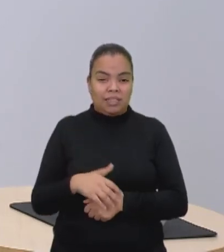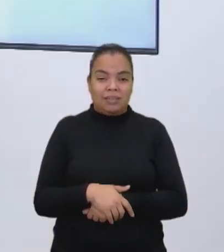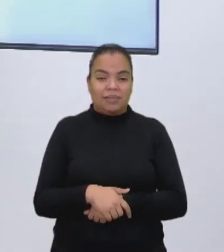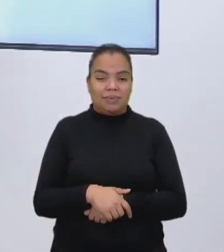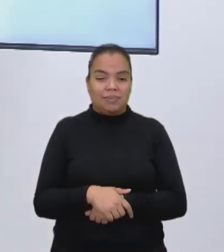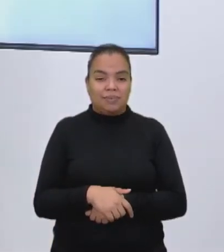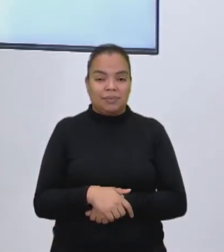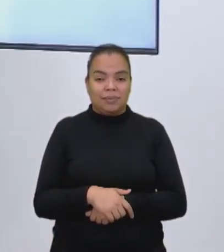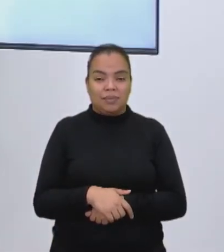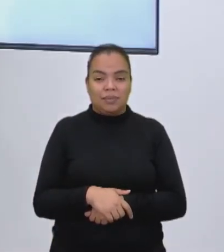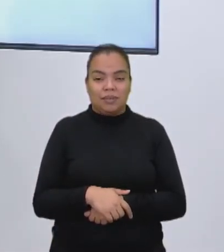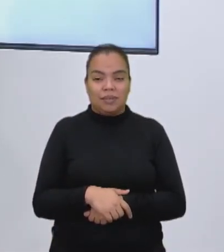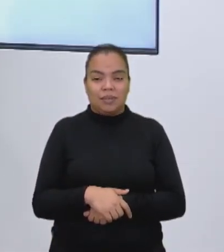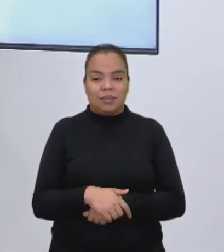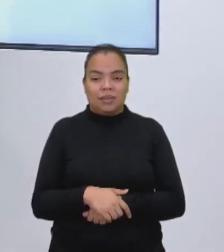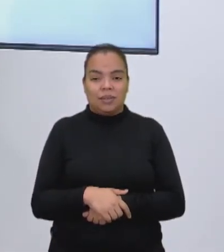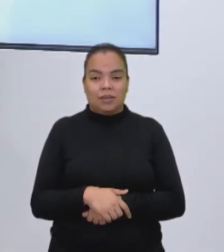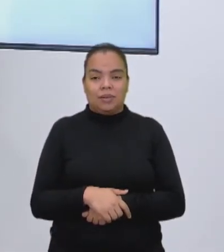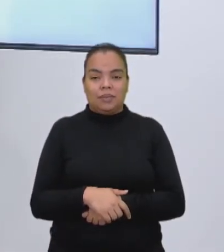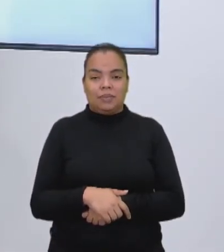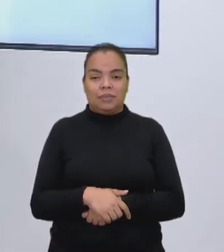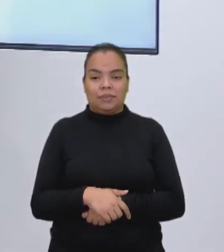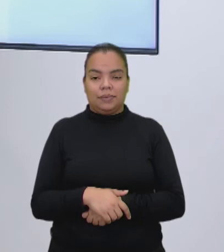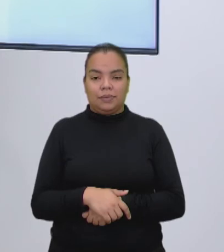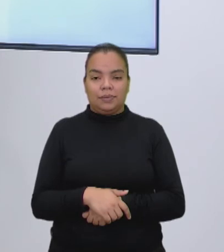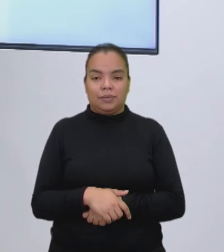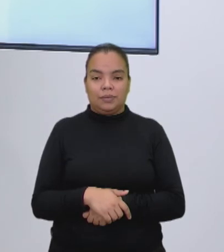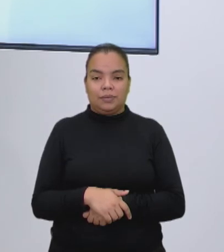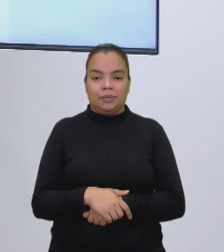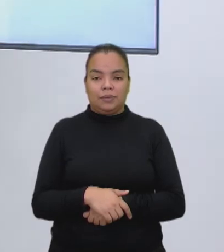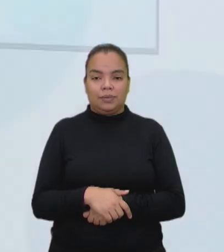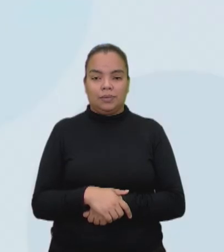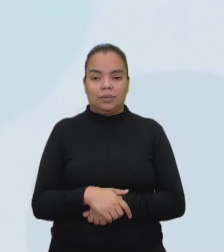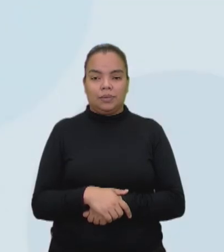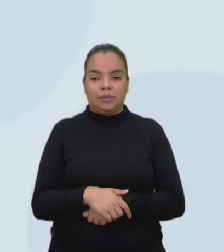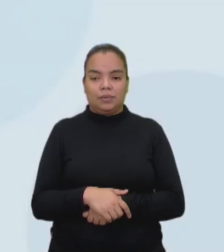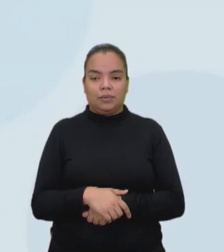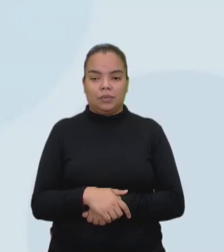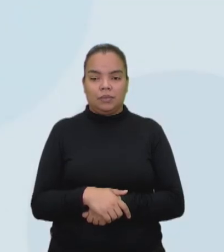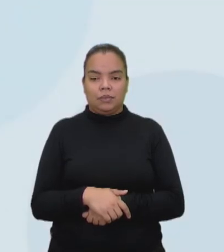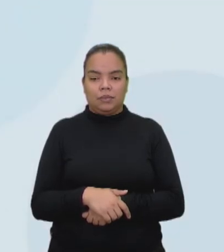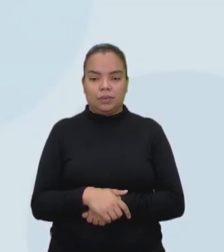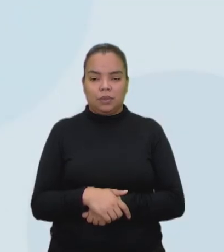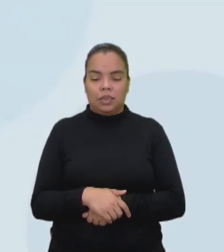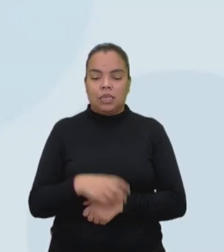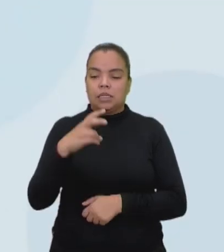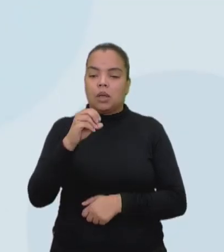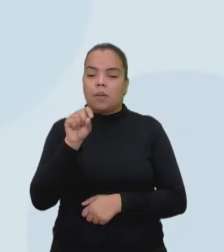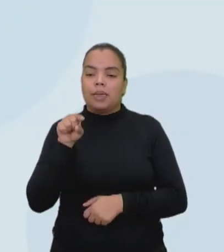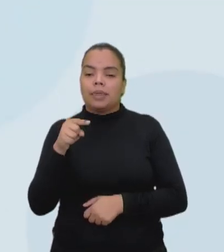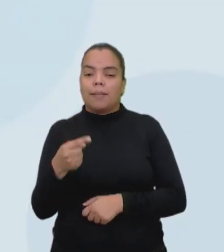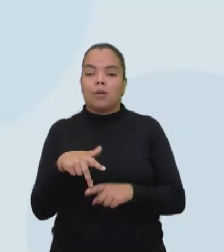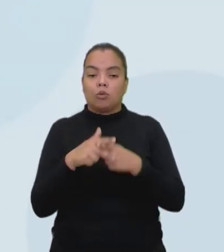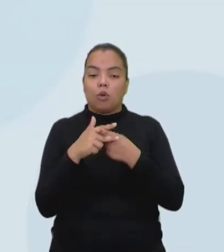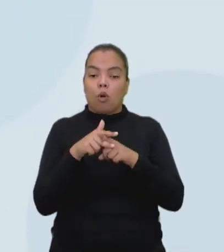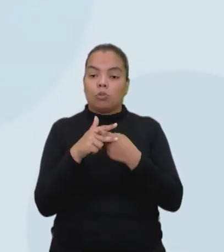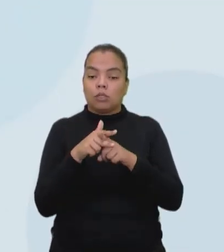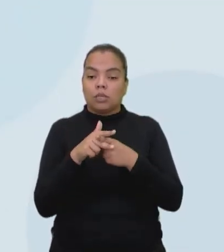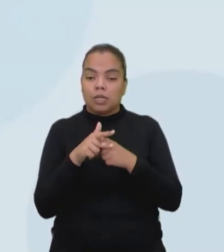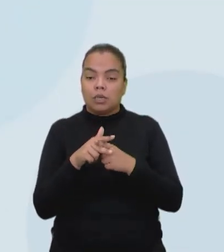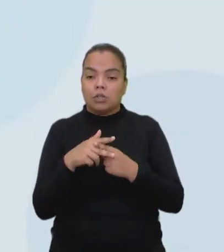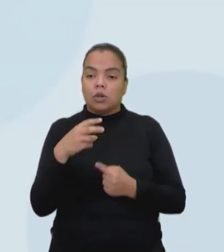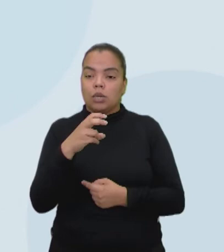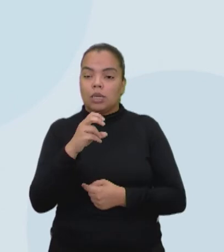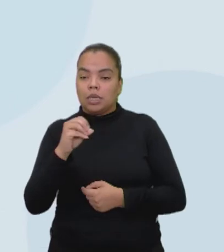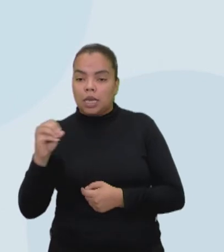agora as despesas. Vou, para não entrar muito em detalhes, eu tenho 50 mil do conserto, 500 do mês,